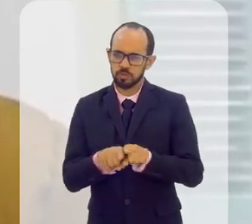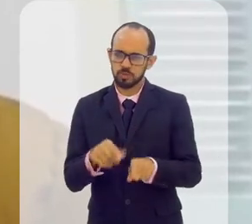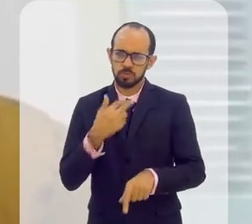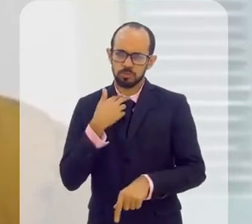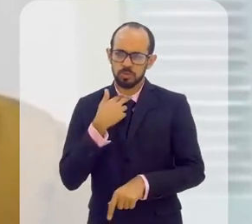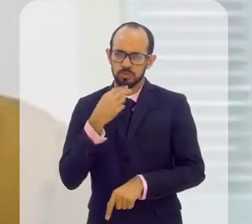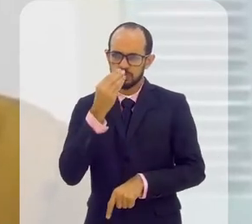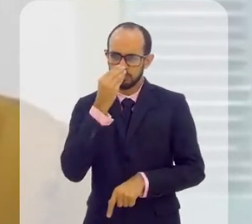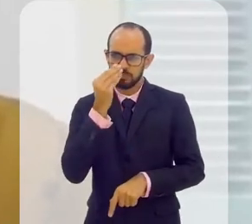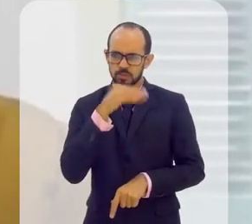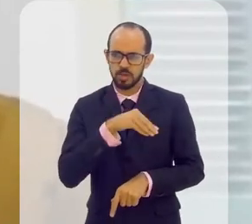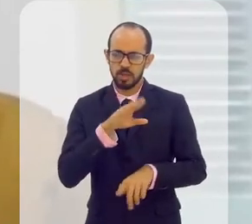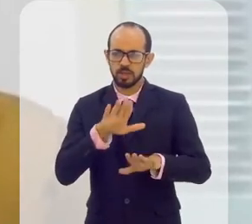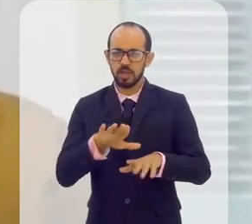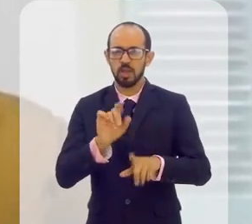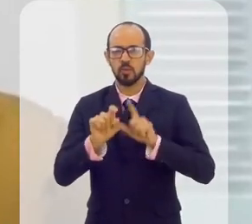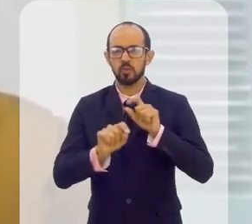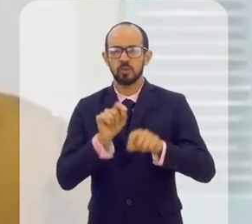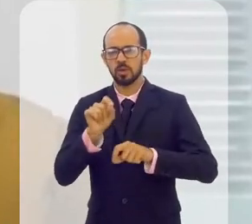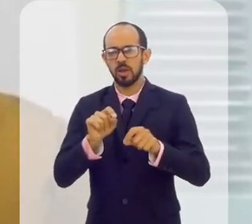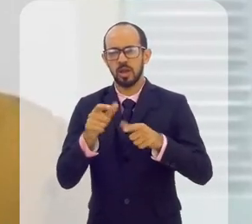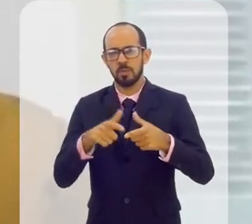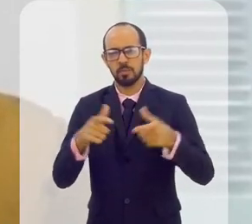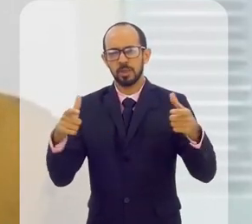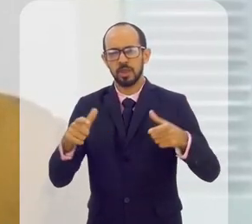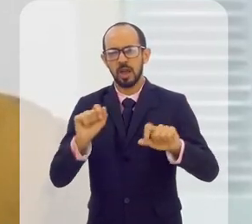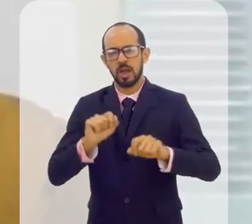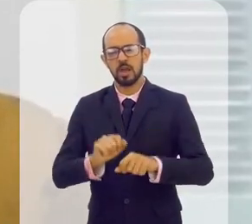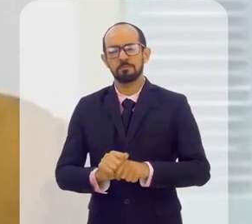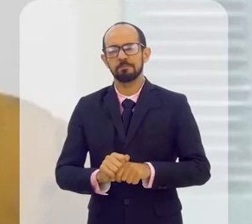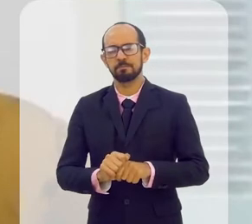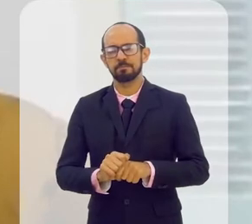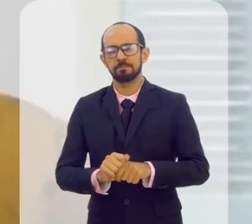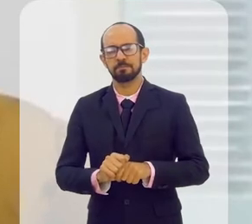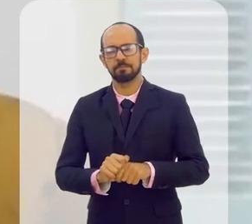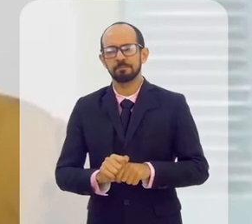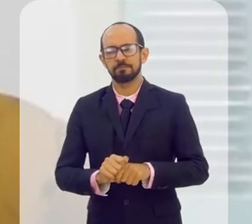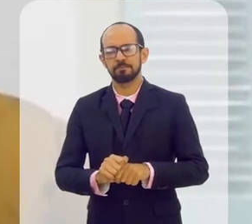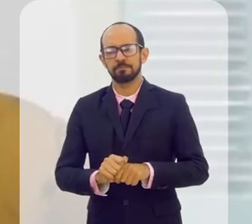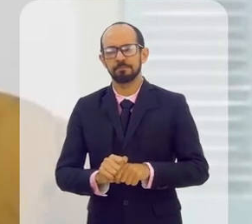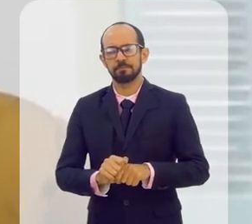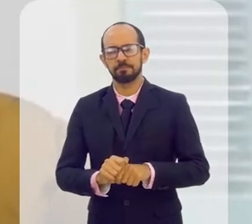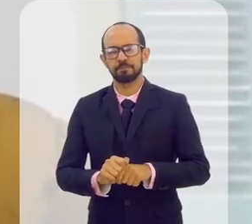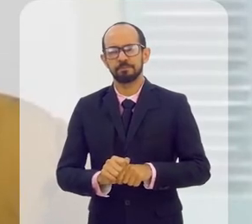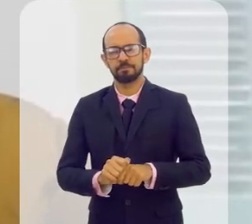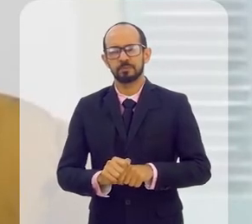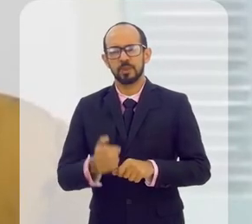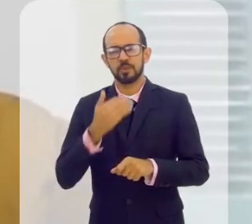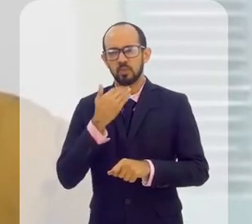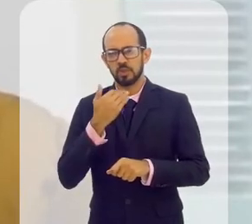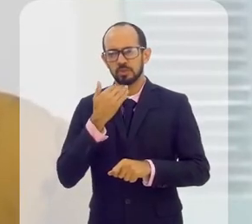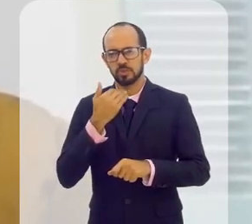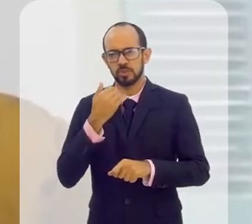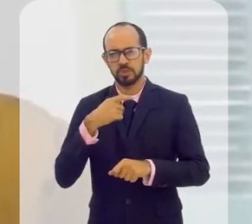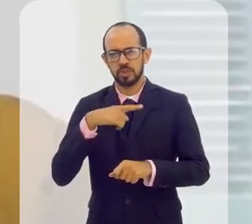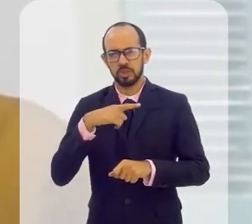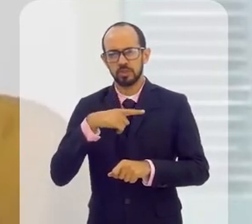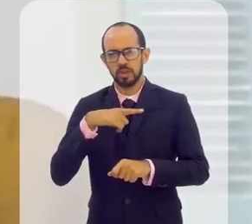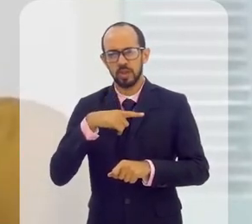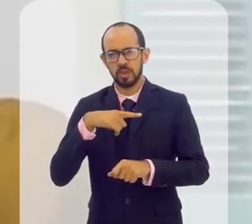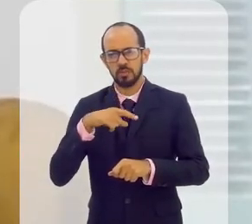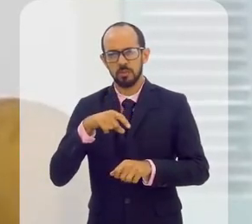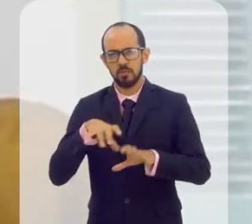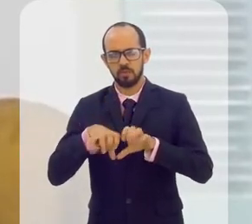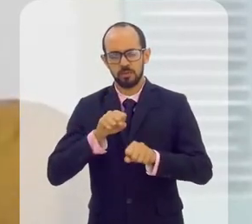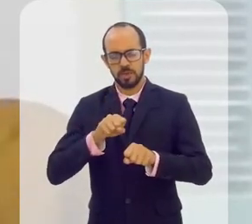furtar de fazer essa discussão, né? Que a gente precisa amplificar essa, porque, assim, não adianta eu